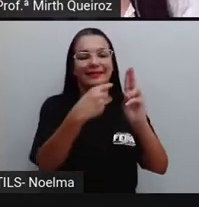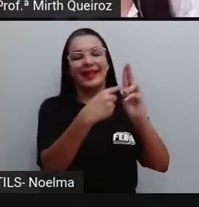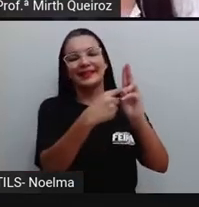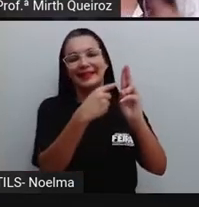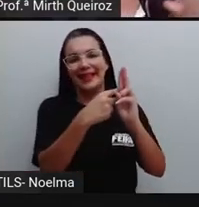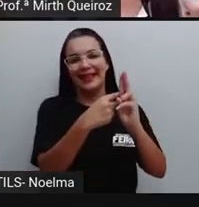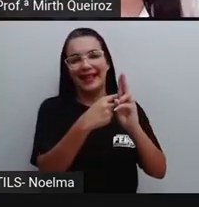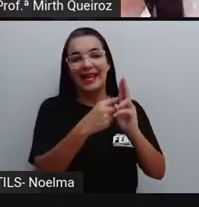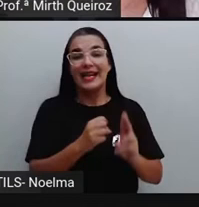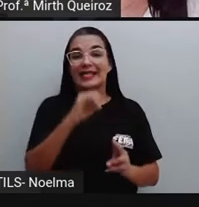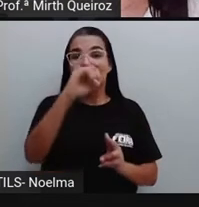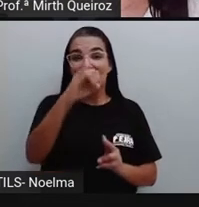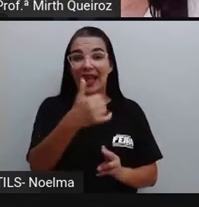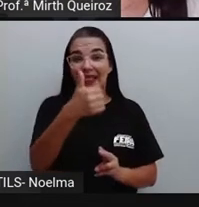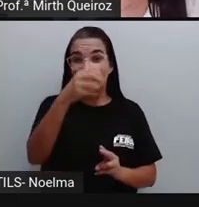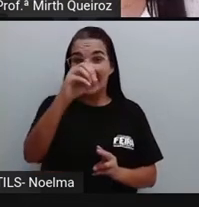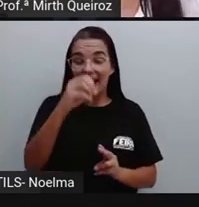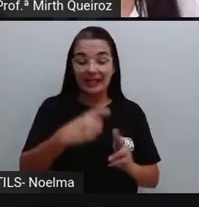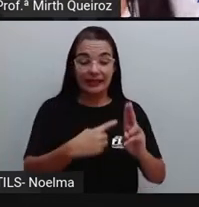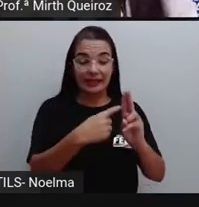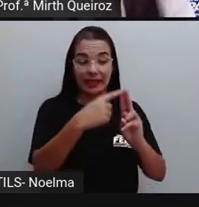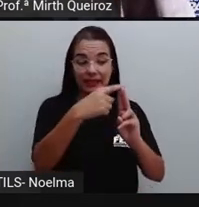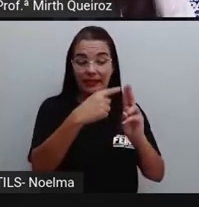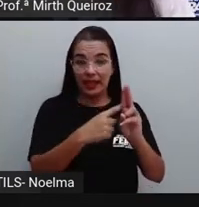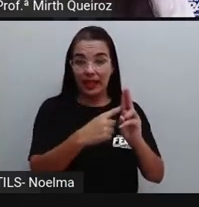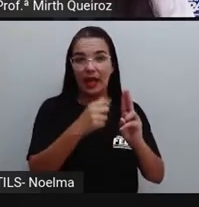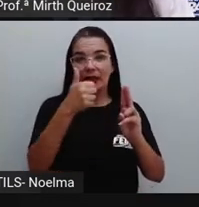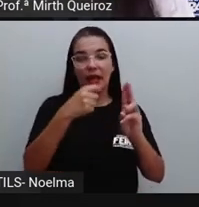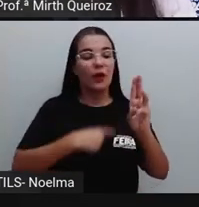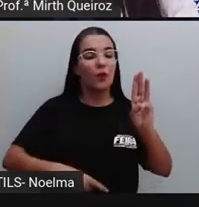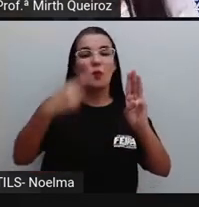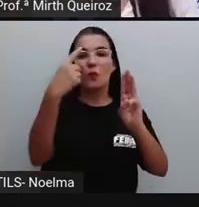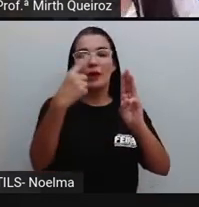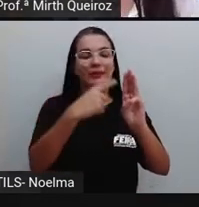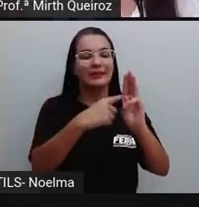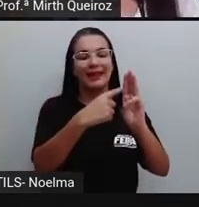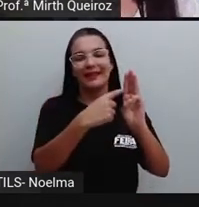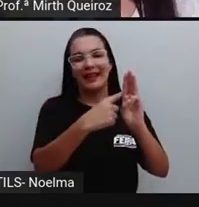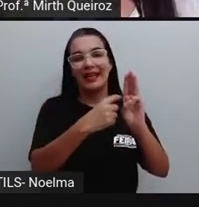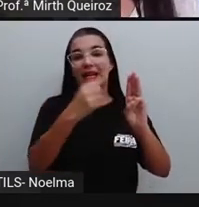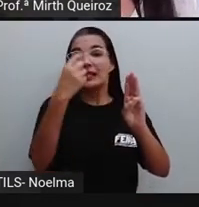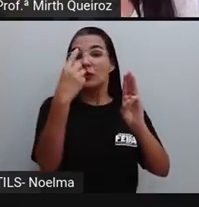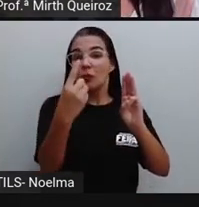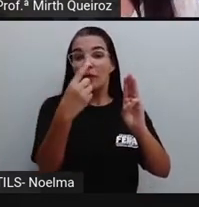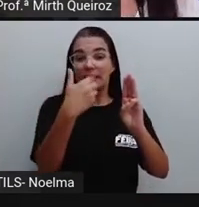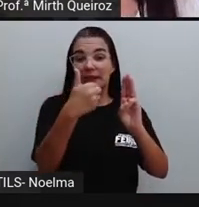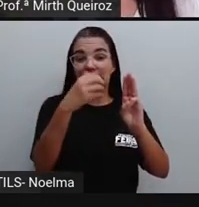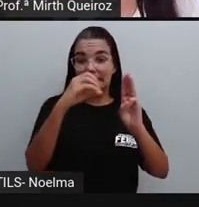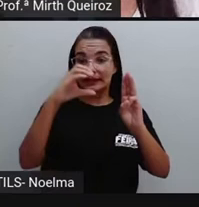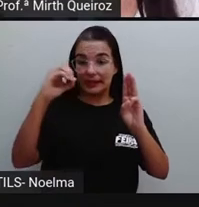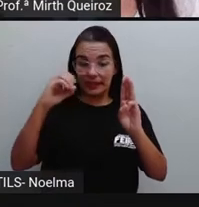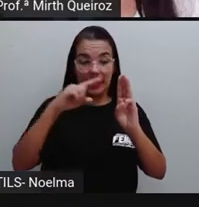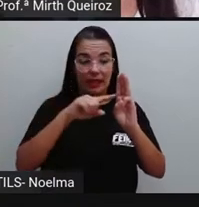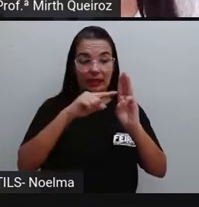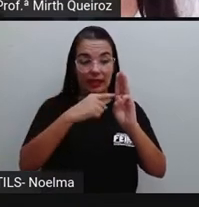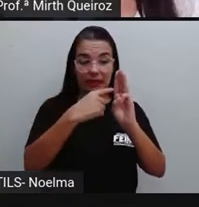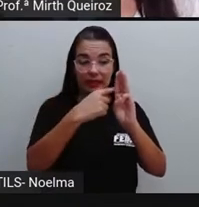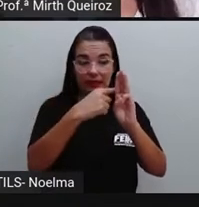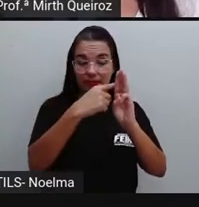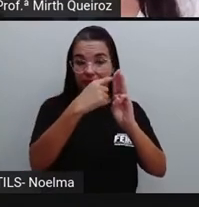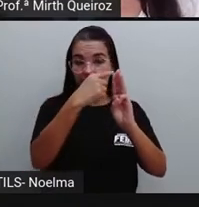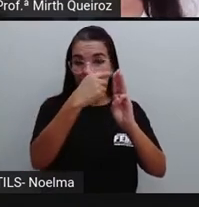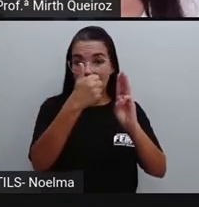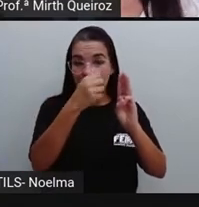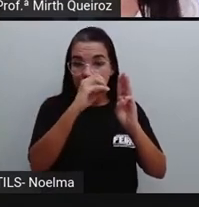Se eu pego dez dezenas, vai formar uma centena. Uma centena tem cem unidades, né?